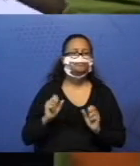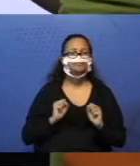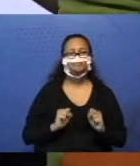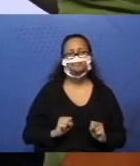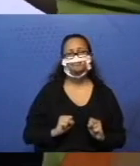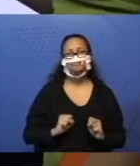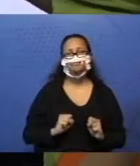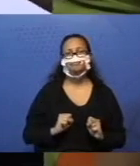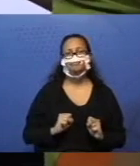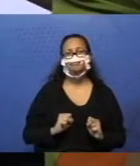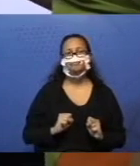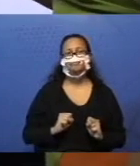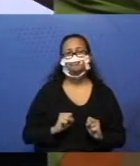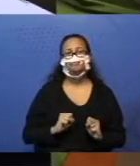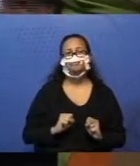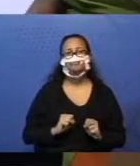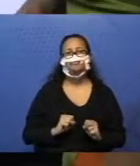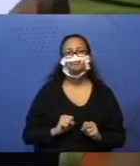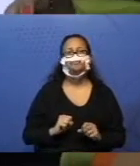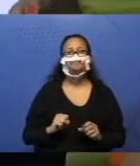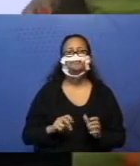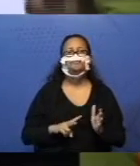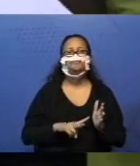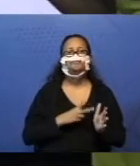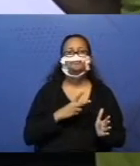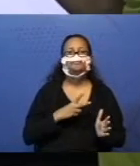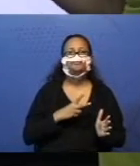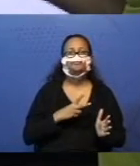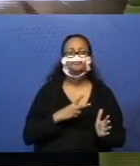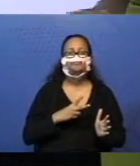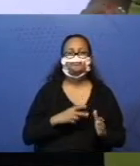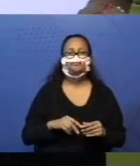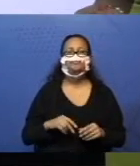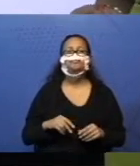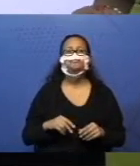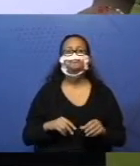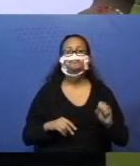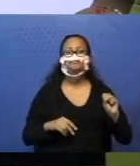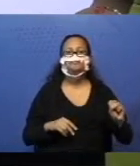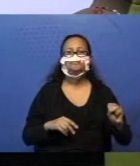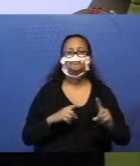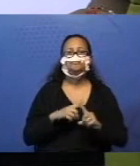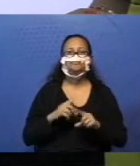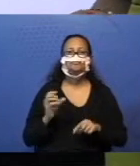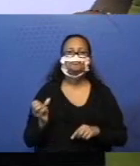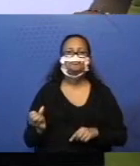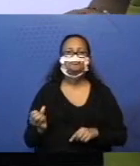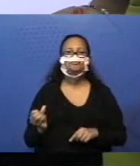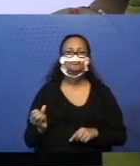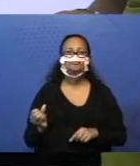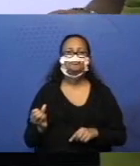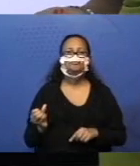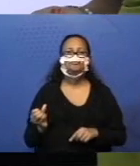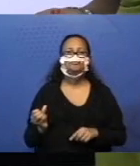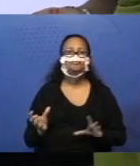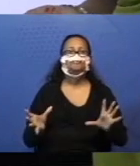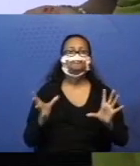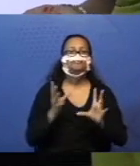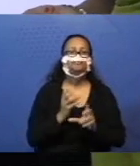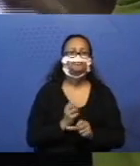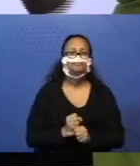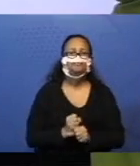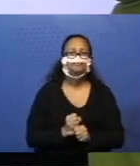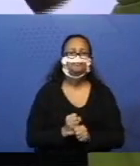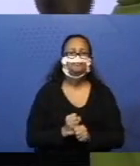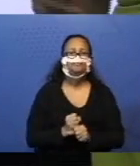minha. A minha segunda. Oito mais seis. Oito. Nove, dez, onze,